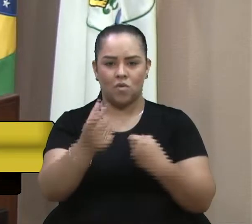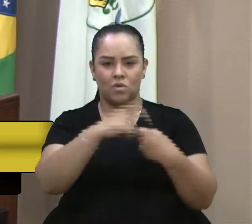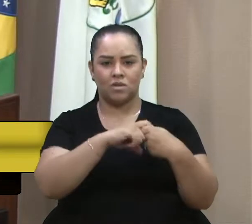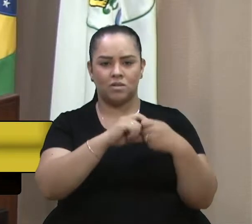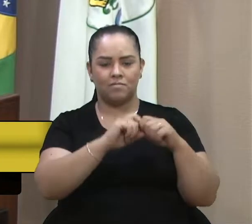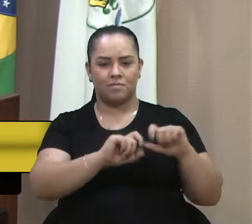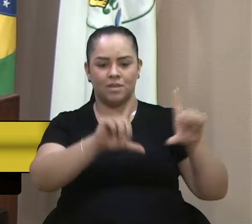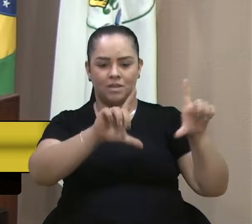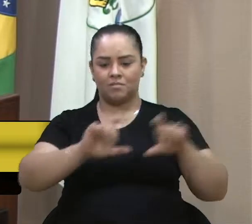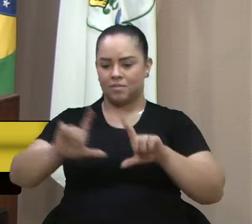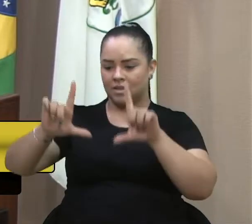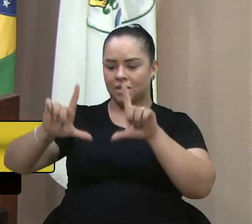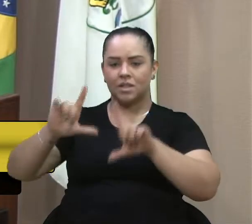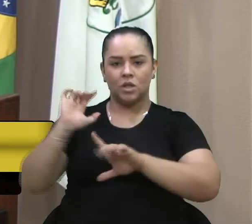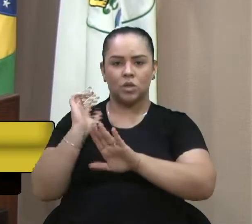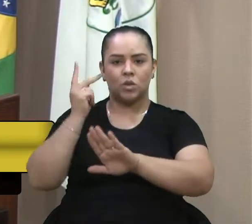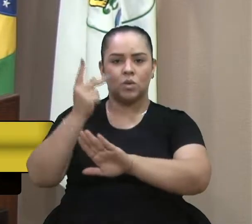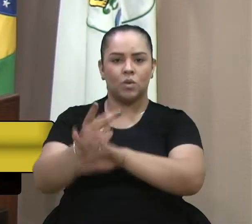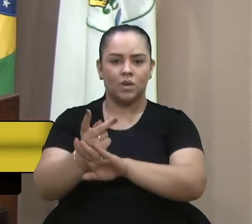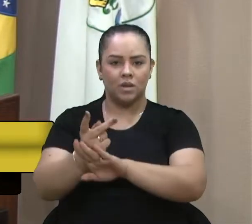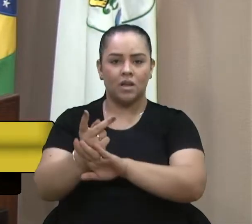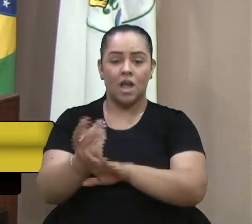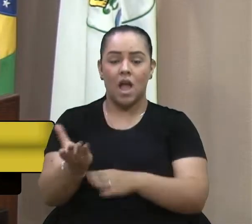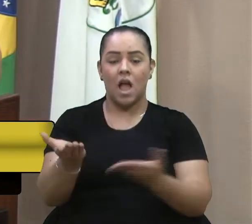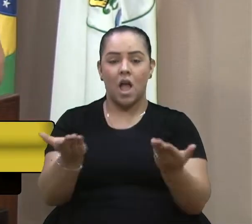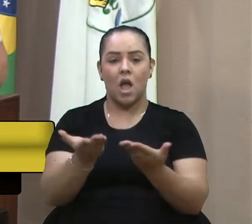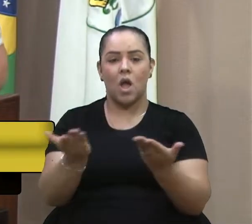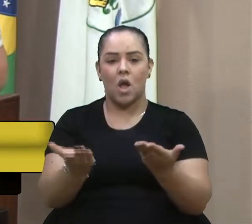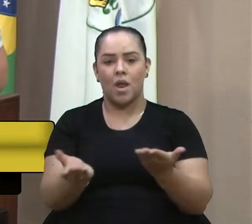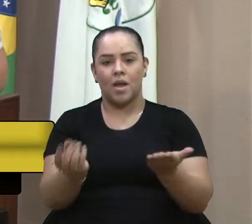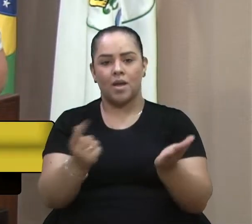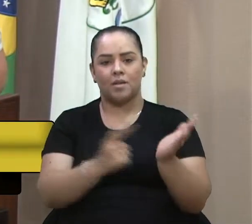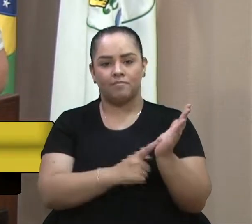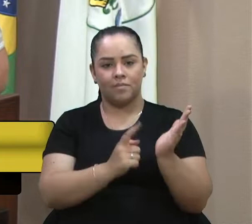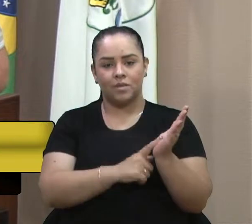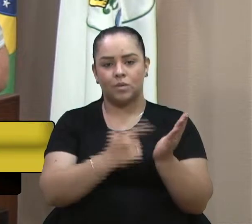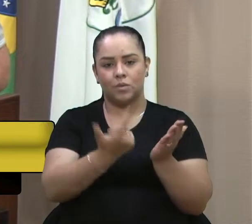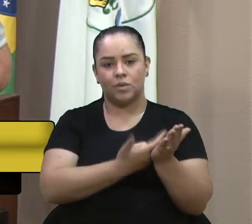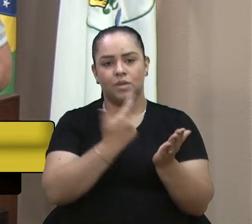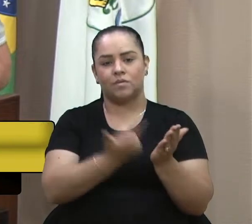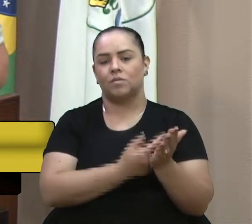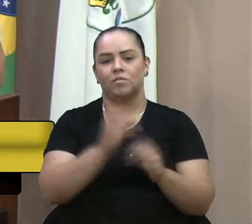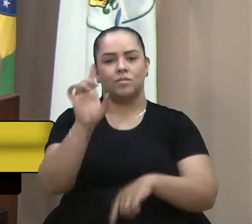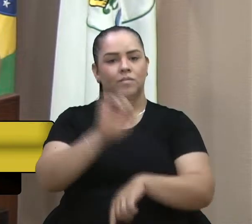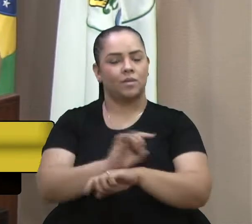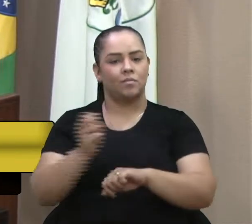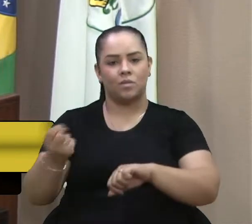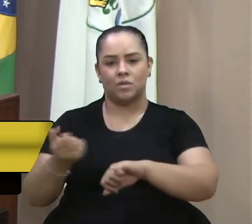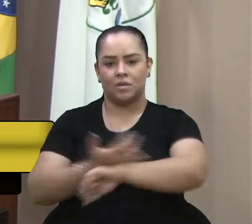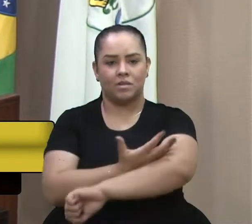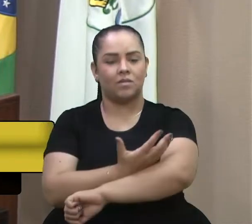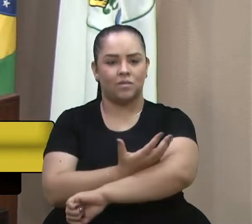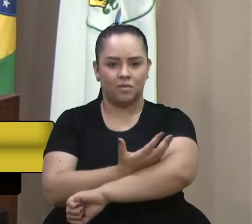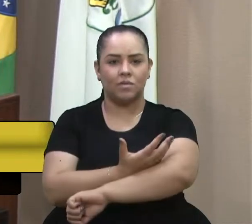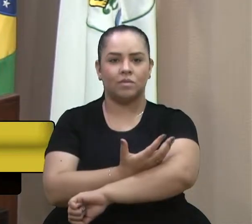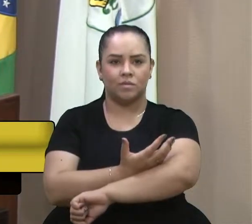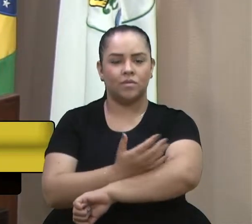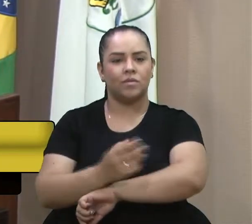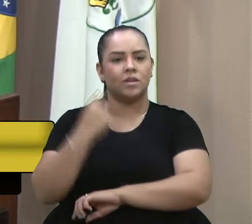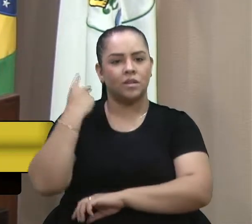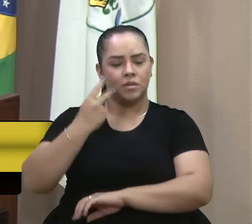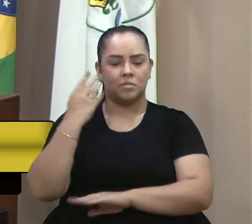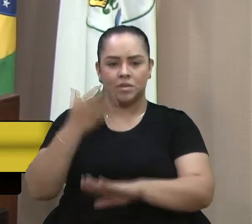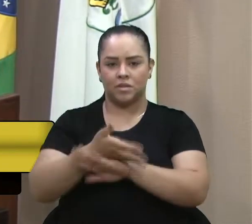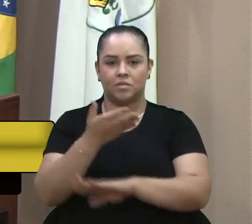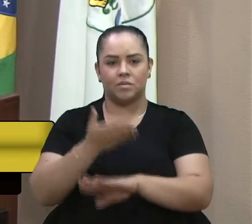históricas está eternizado aqui em forma de livro então foi um dia muito emocionante ontem, os vereadores que puderem estar por aqui ontem,